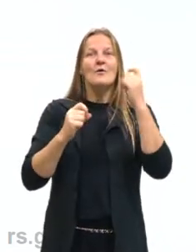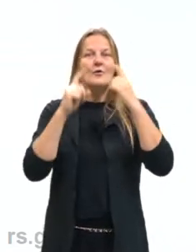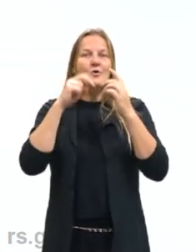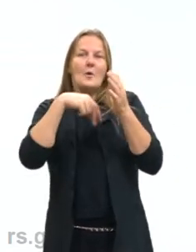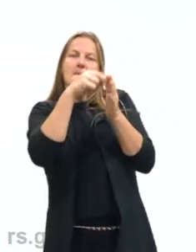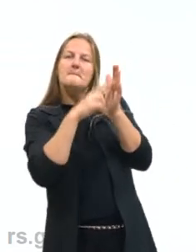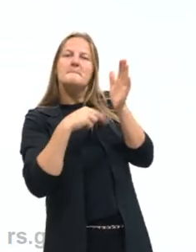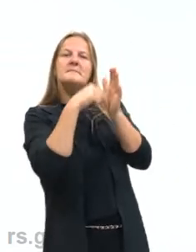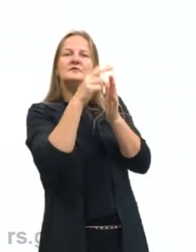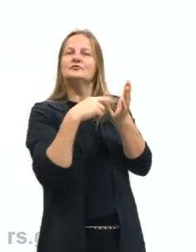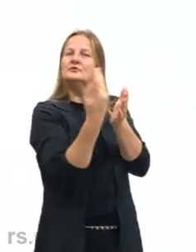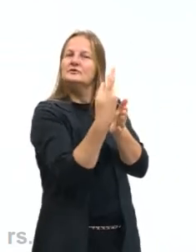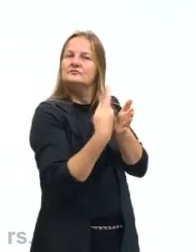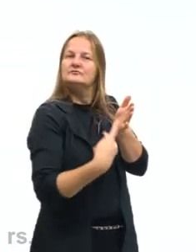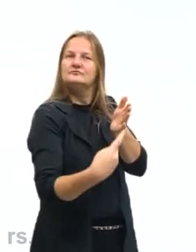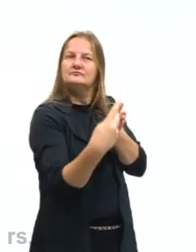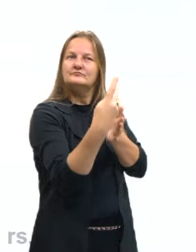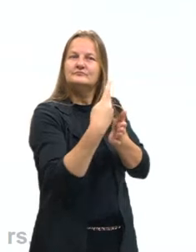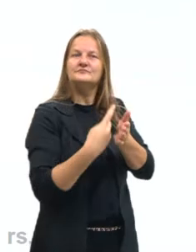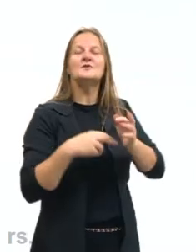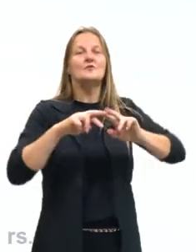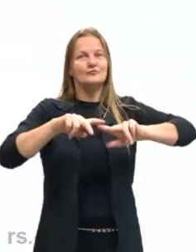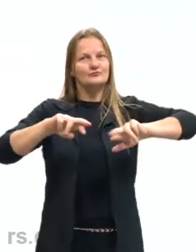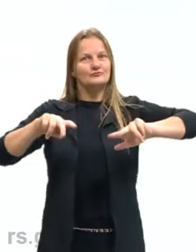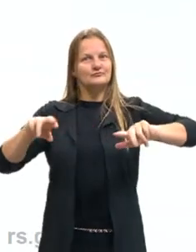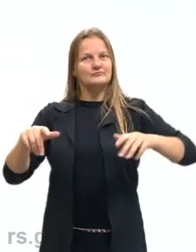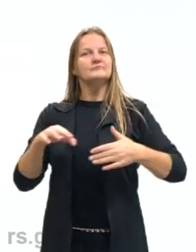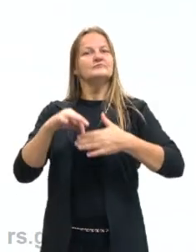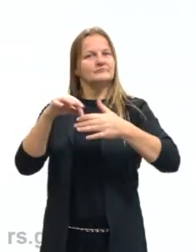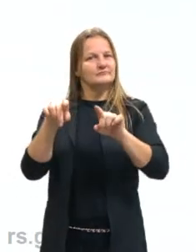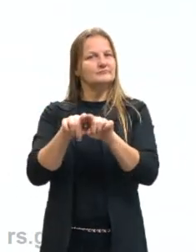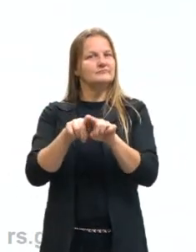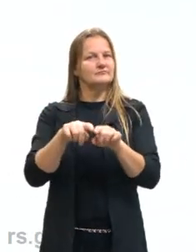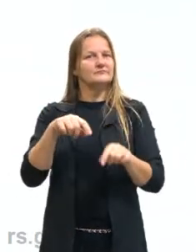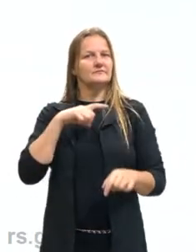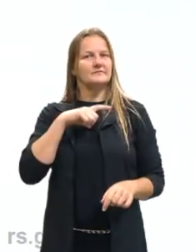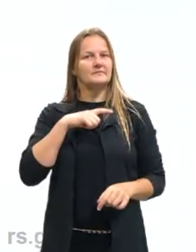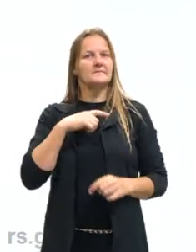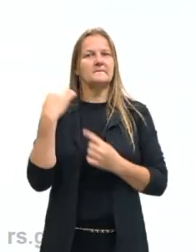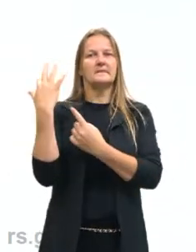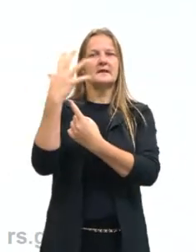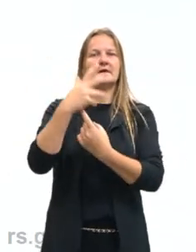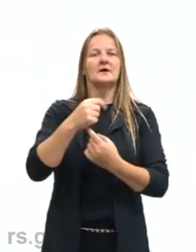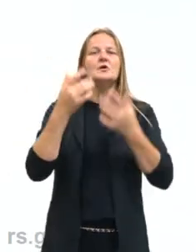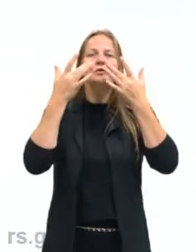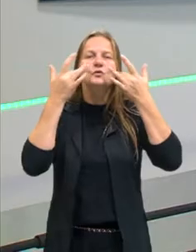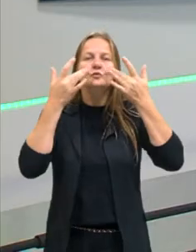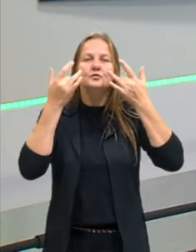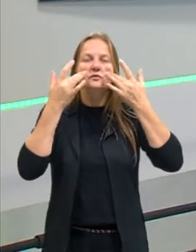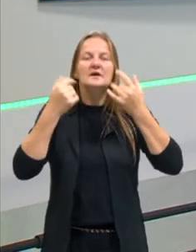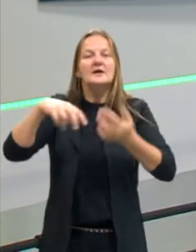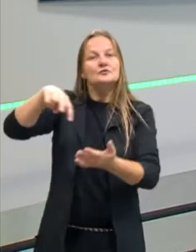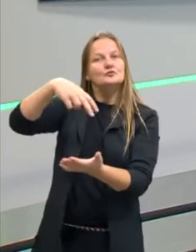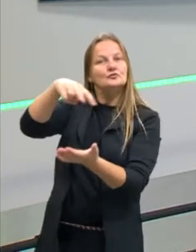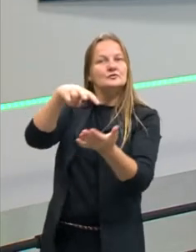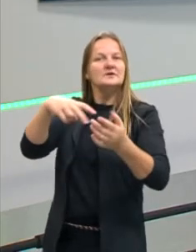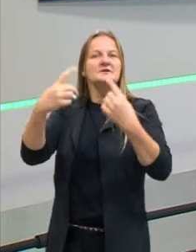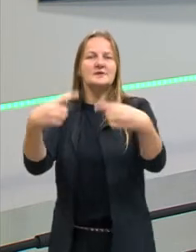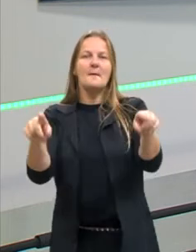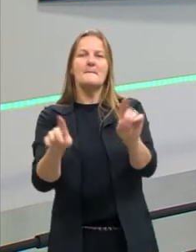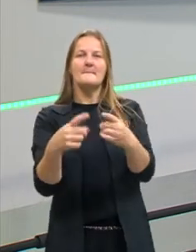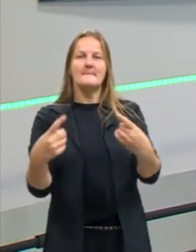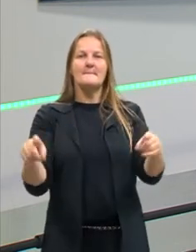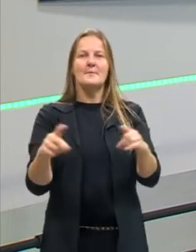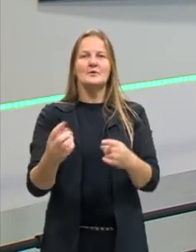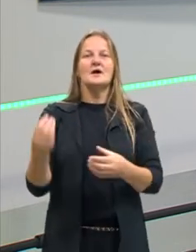pintura, o desenho. E vale ressaltar que nós temos aqui no campo das artes o teatro, a dança, a música.